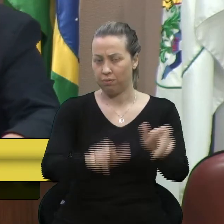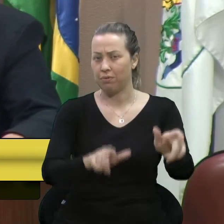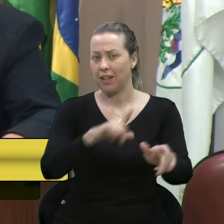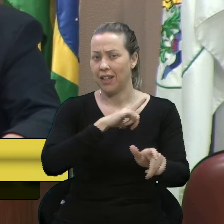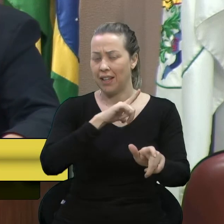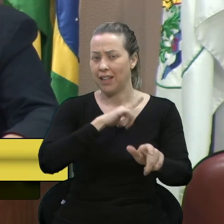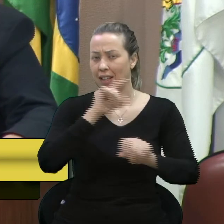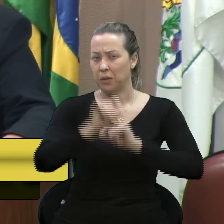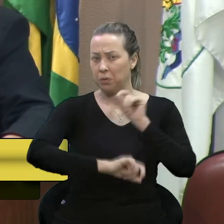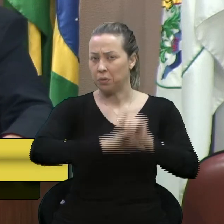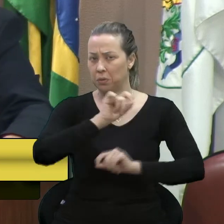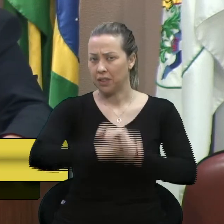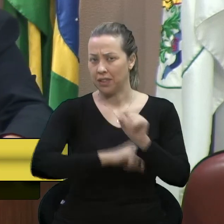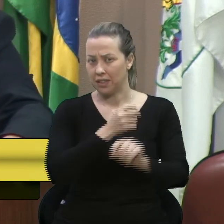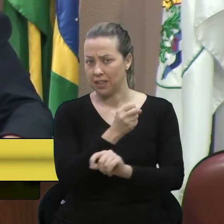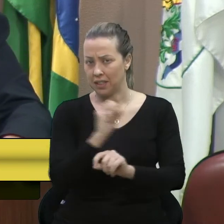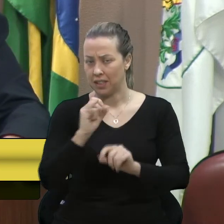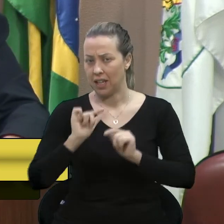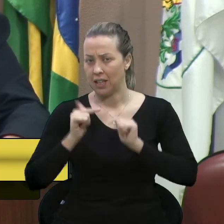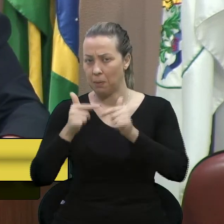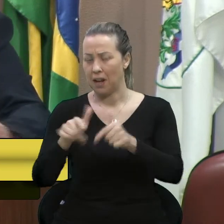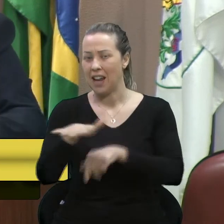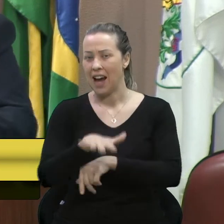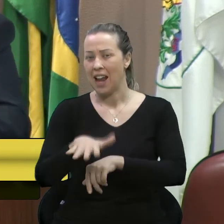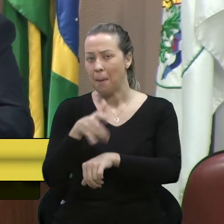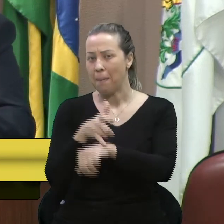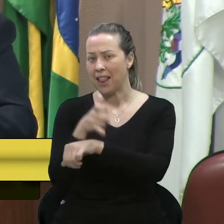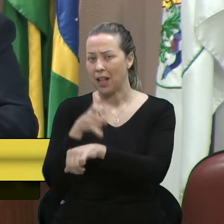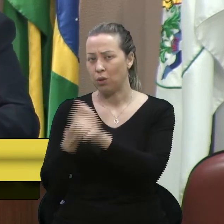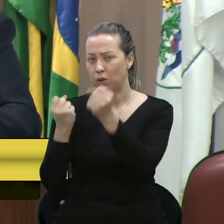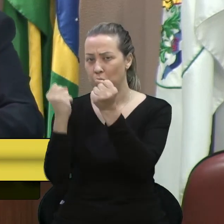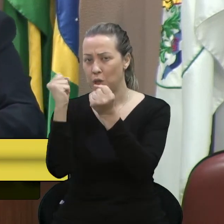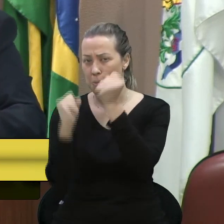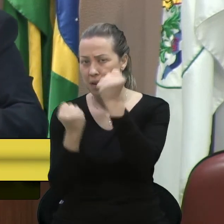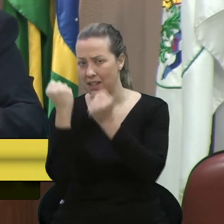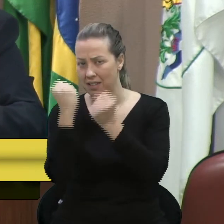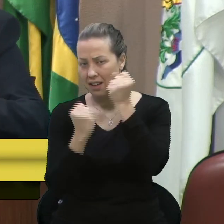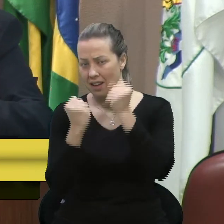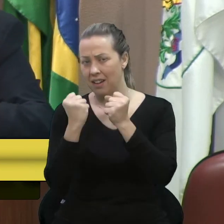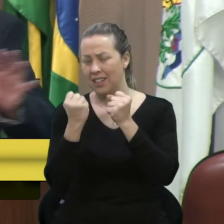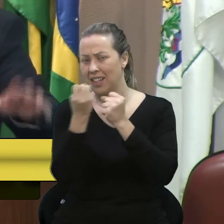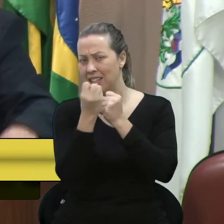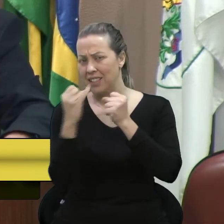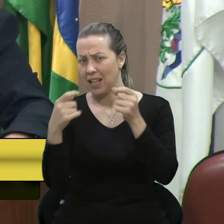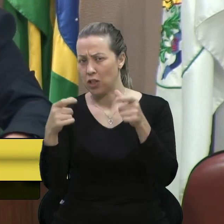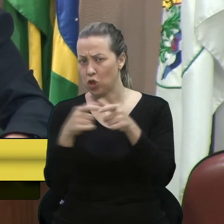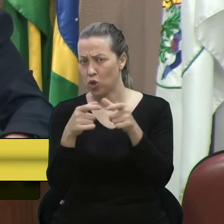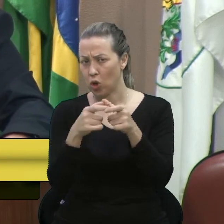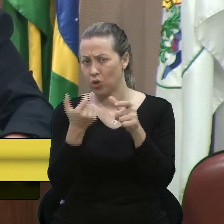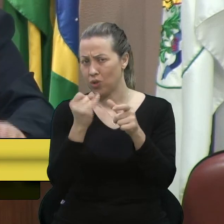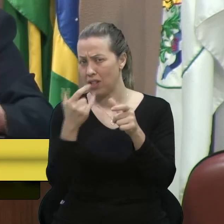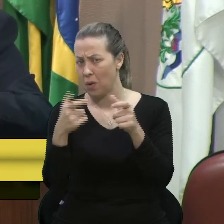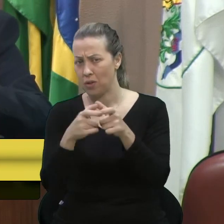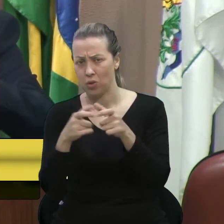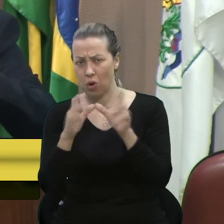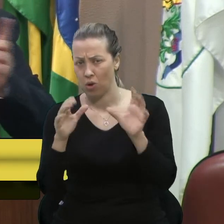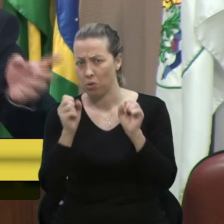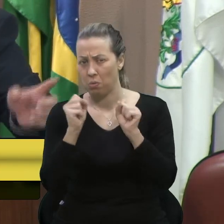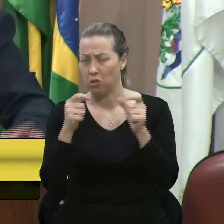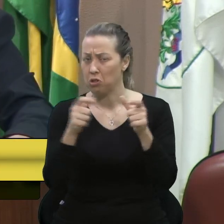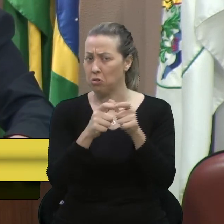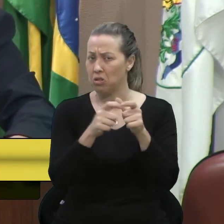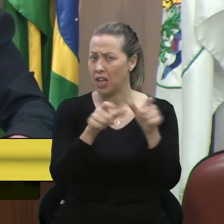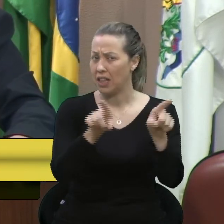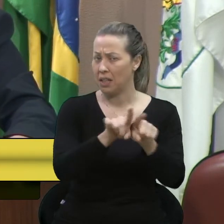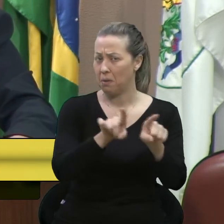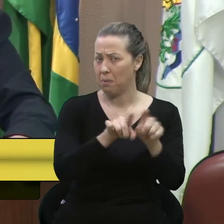modalidade, se é trabalhador metalúrgico se associa. Se não é trabalhador metalúrgico pode se associar também.